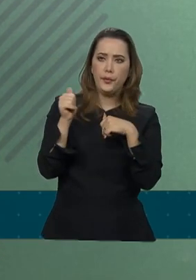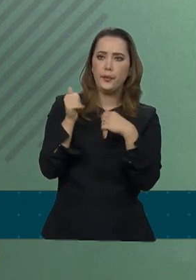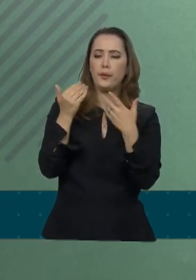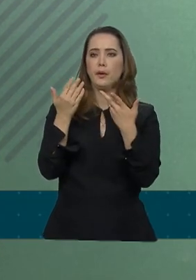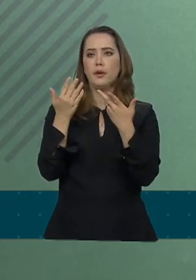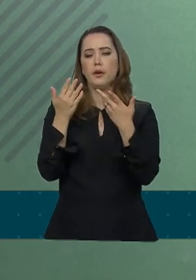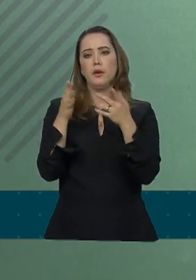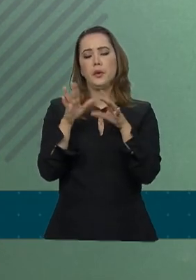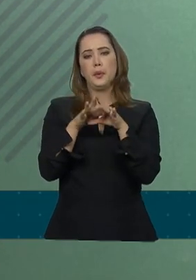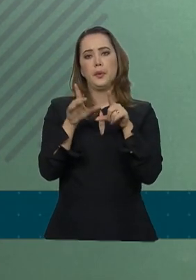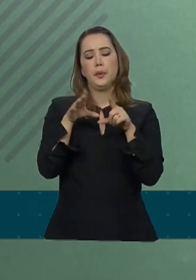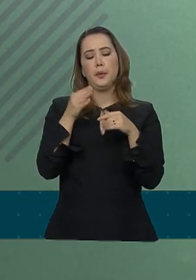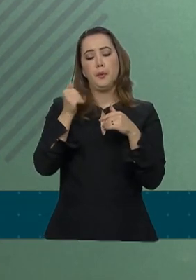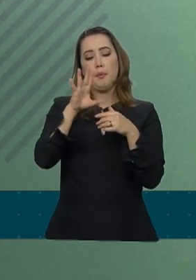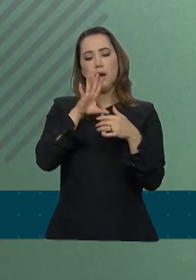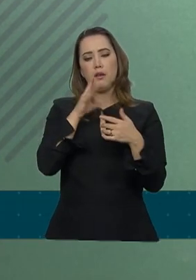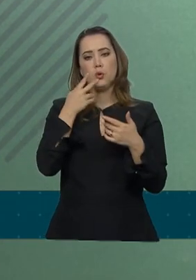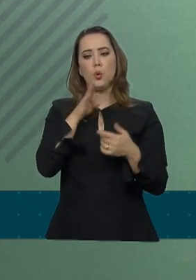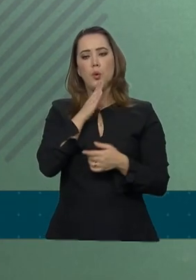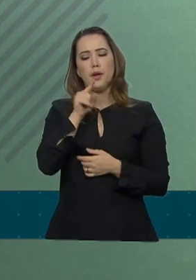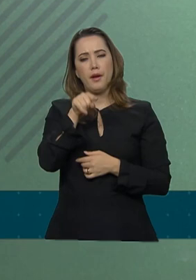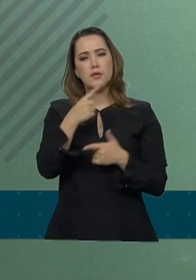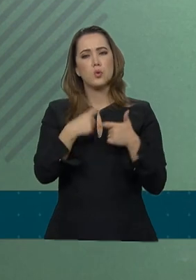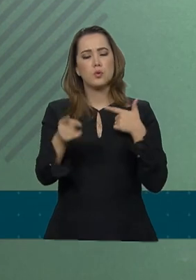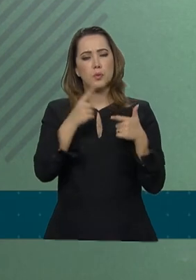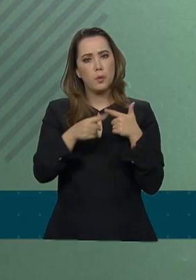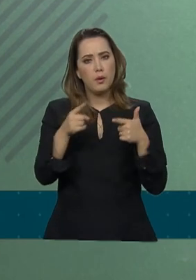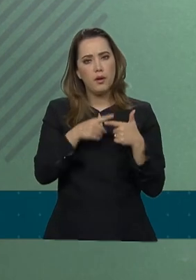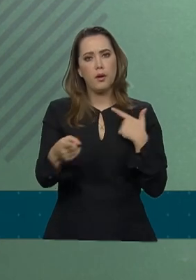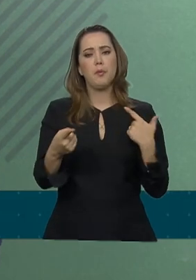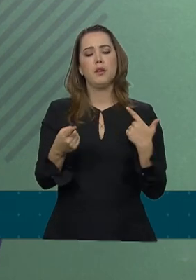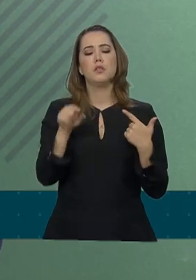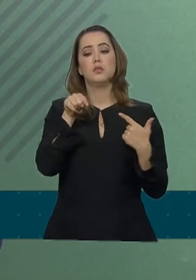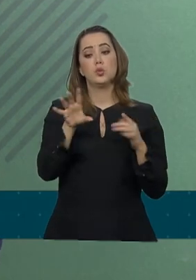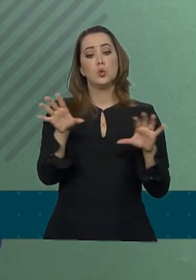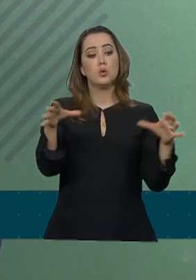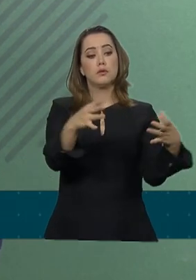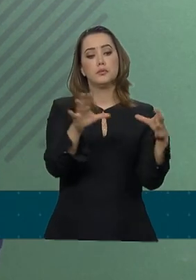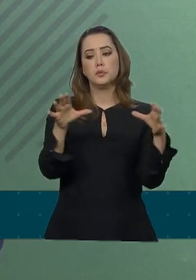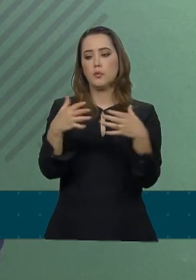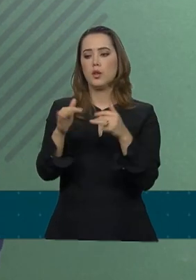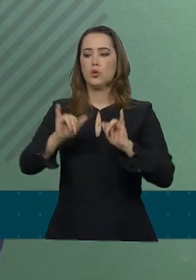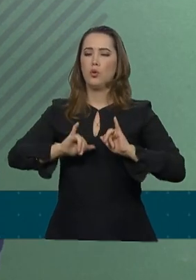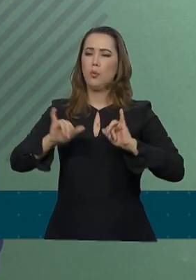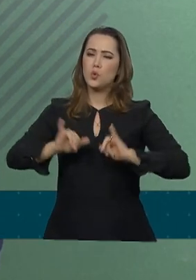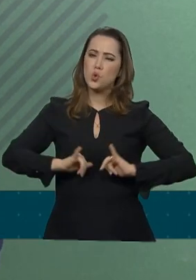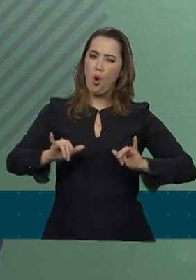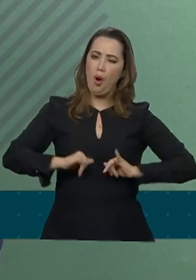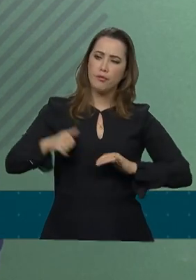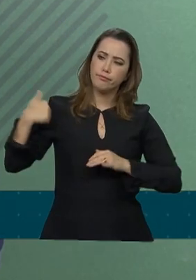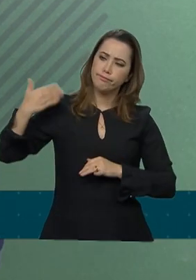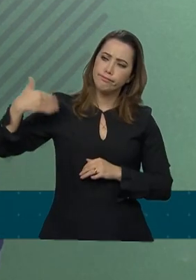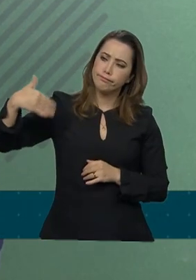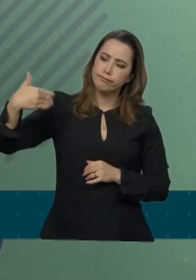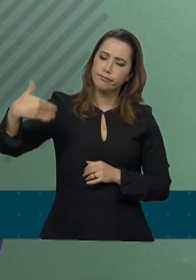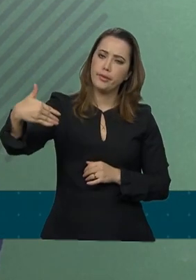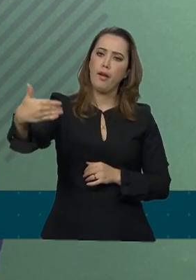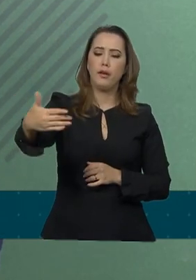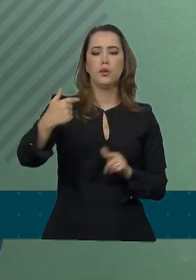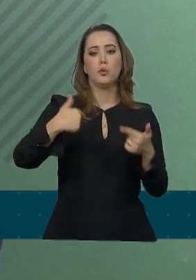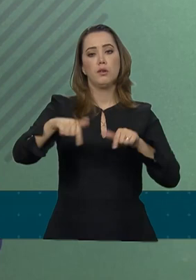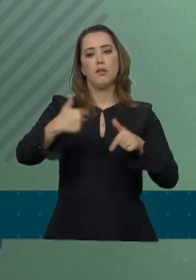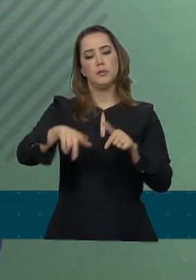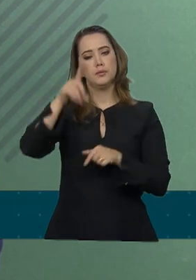conhece com profundidade as vicissitudes que essas categorias sofrem no decorrer dos seus